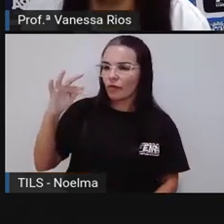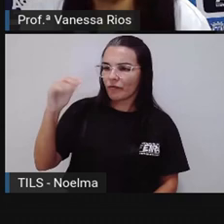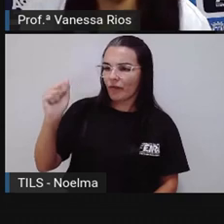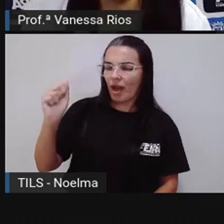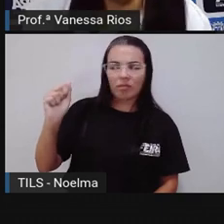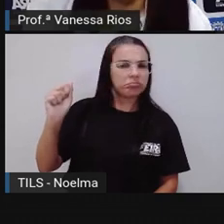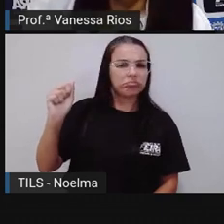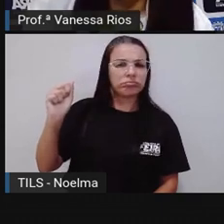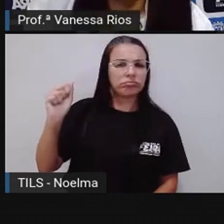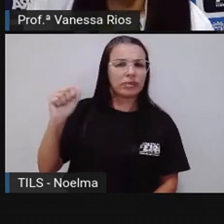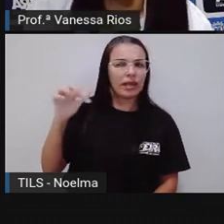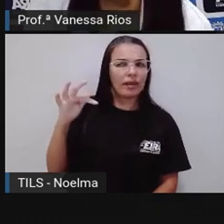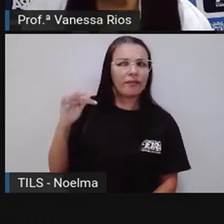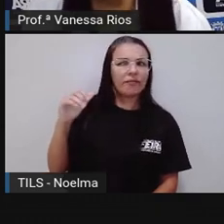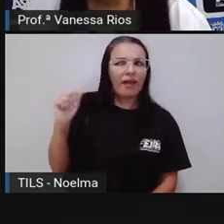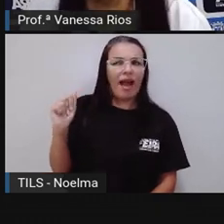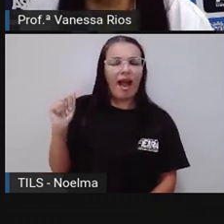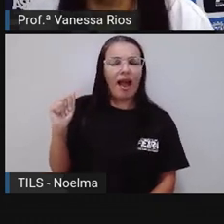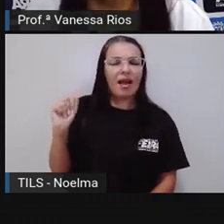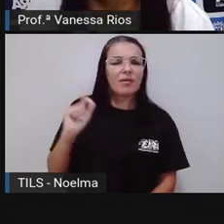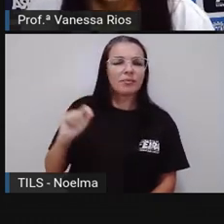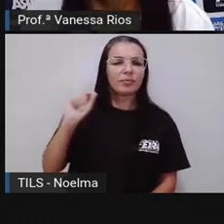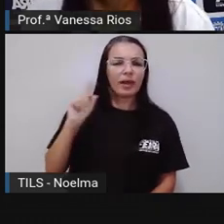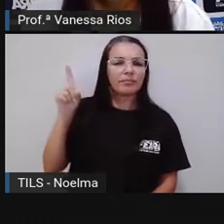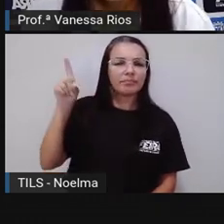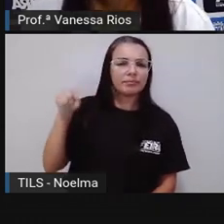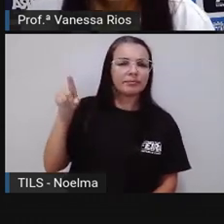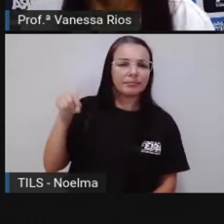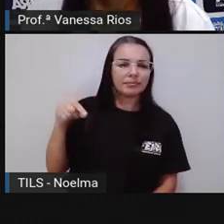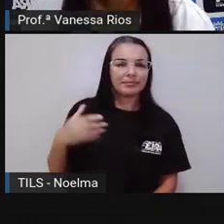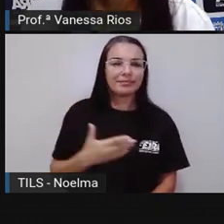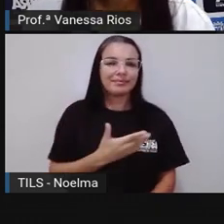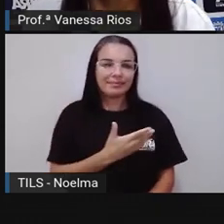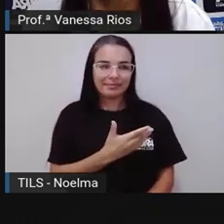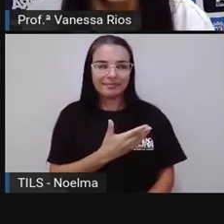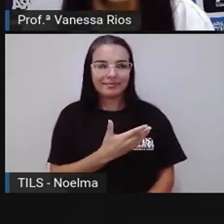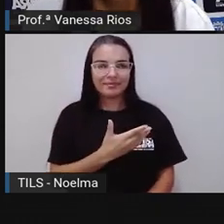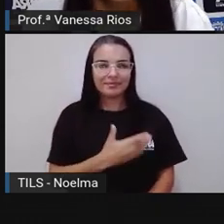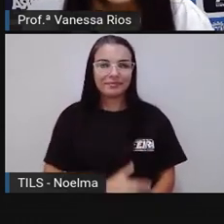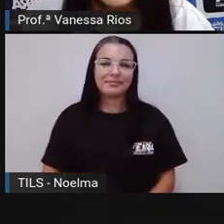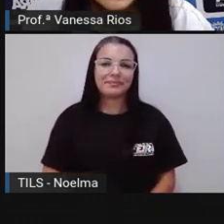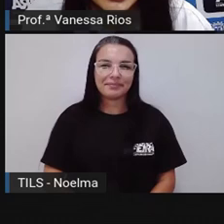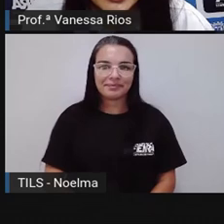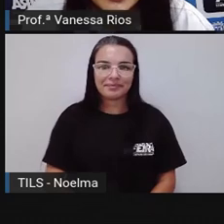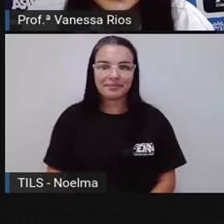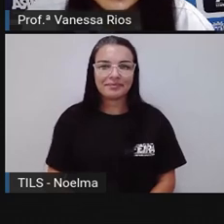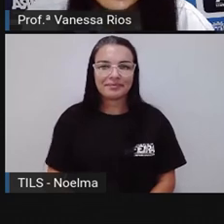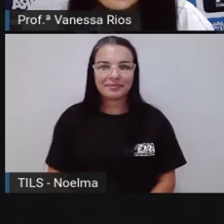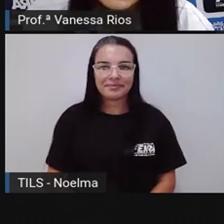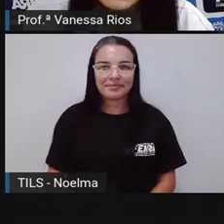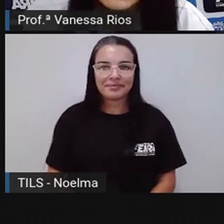e que tem o som aberto. Então a gente precisa acentuar aqui com acento agudo.